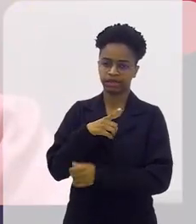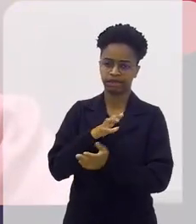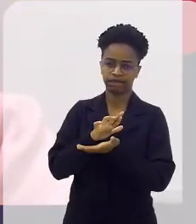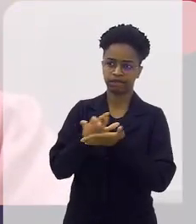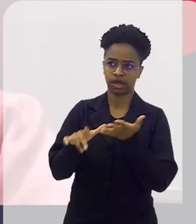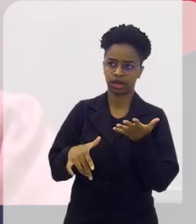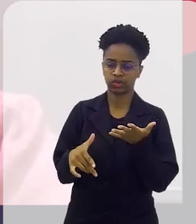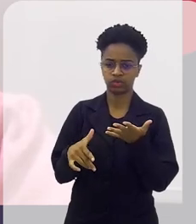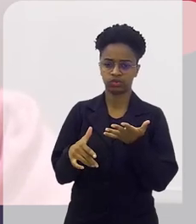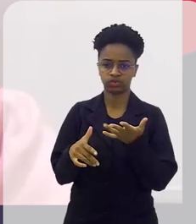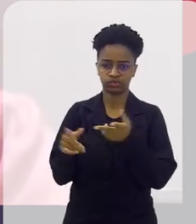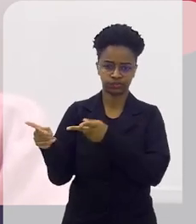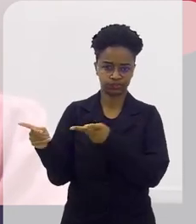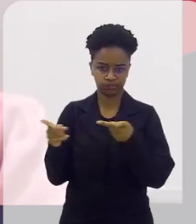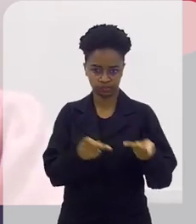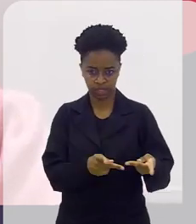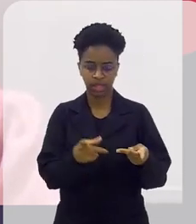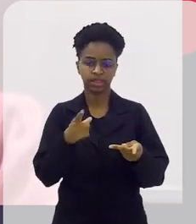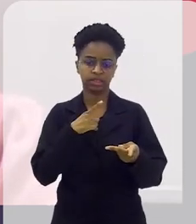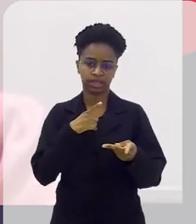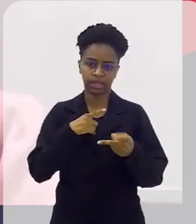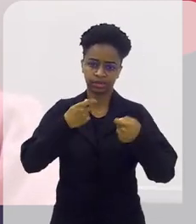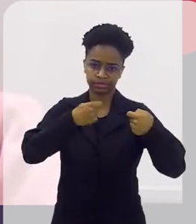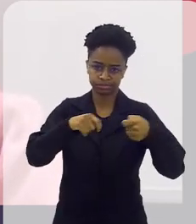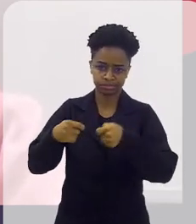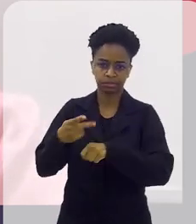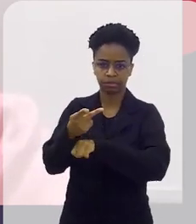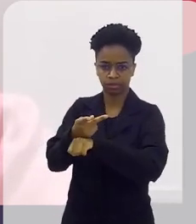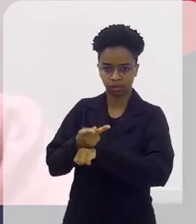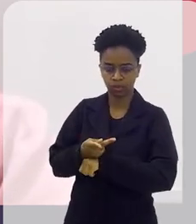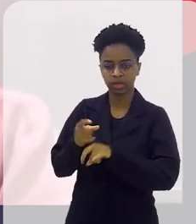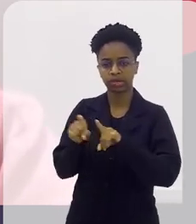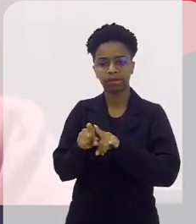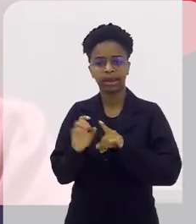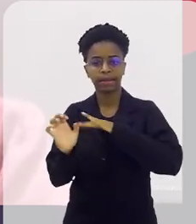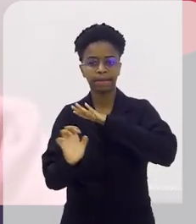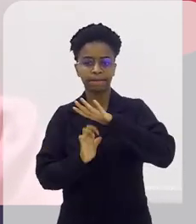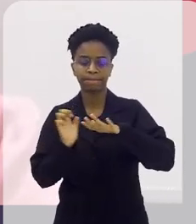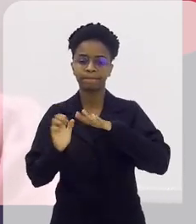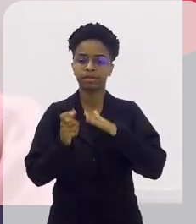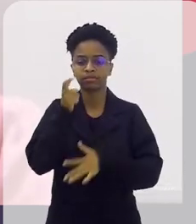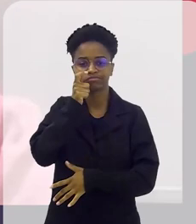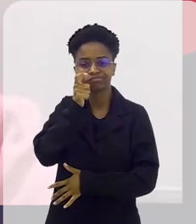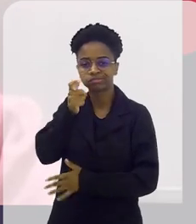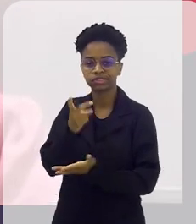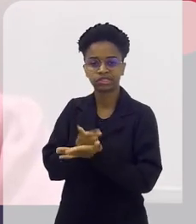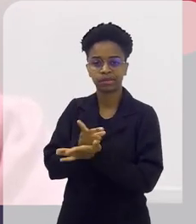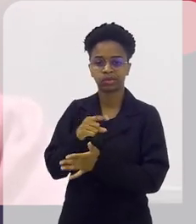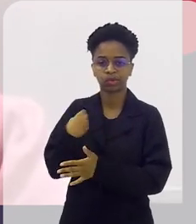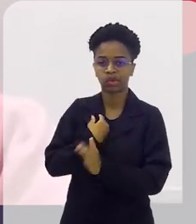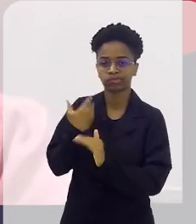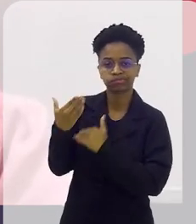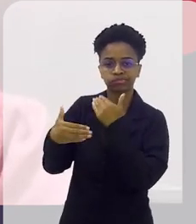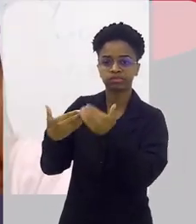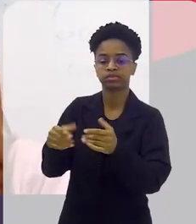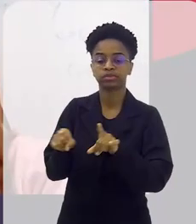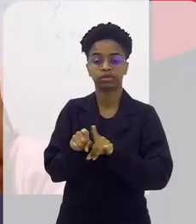visita, gente tem bastante demanda. As empresas se interessam bastante pelo que a gente desenvolve aqui.